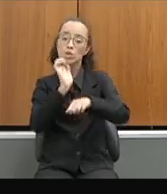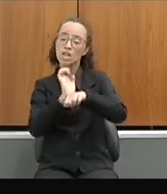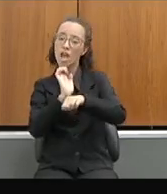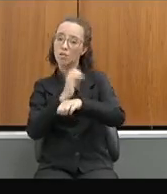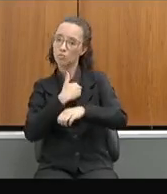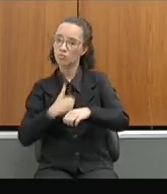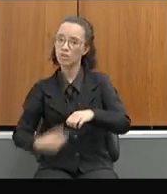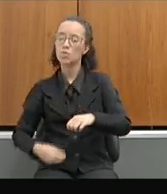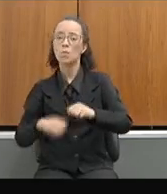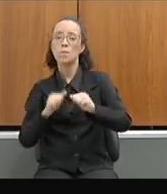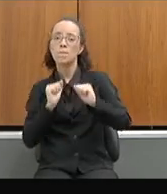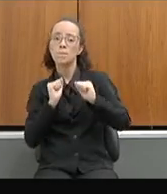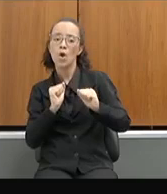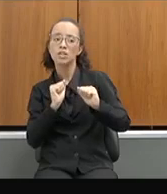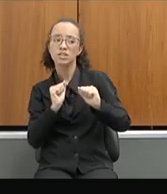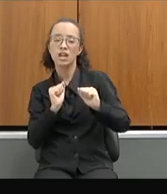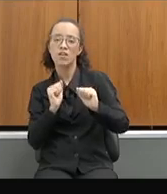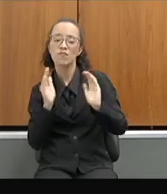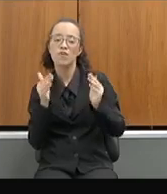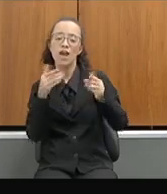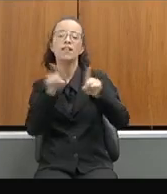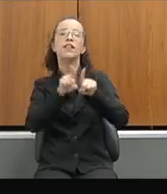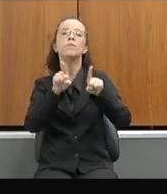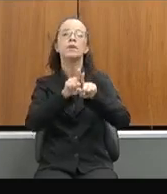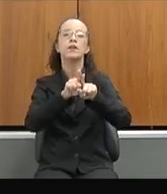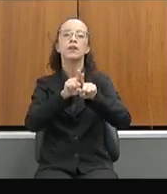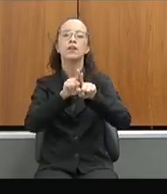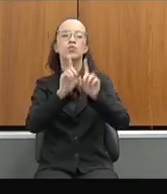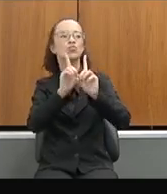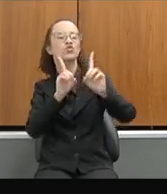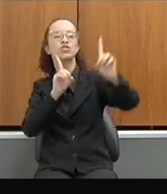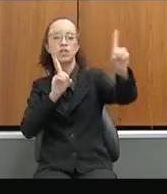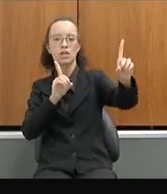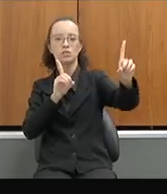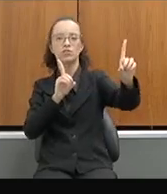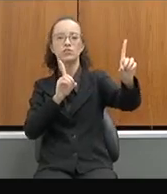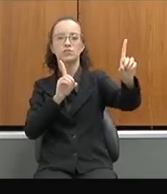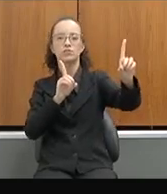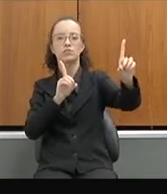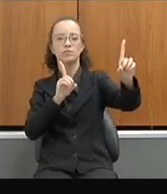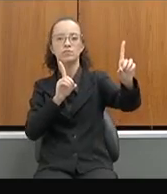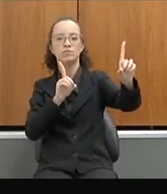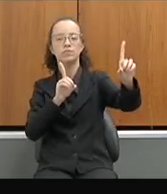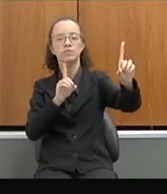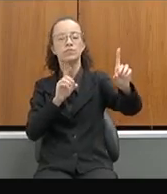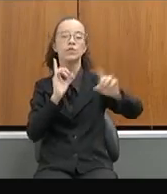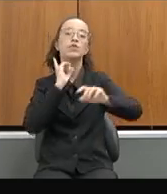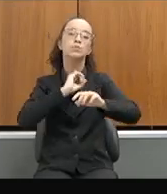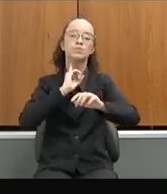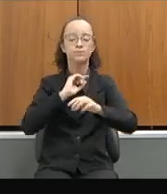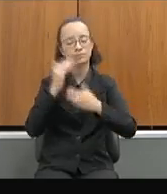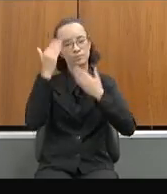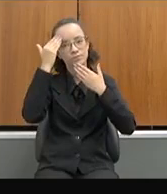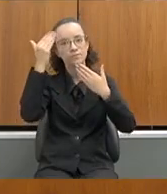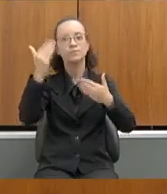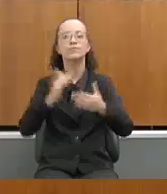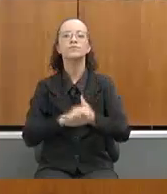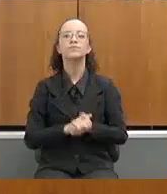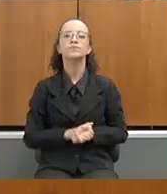seja também para as escolas mais distantes dos eixos centrais daqui de Minas Gerais. Muito obrigada.